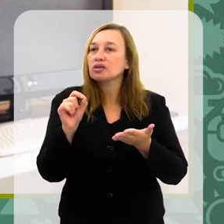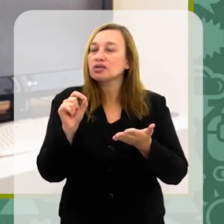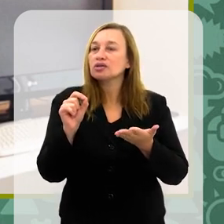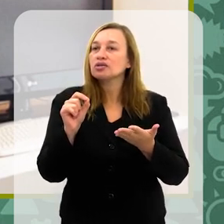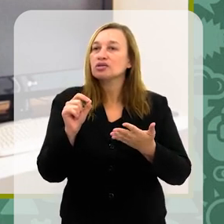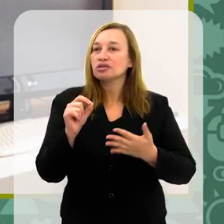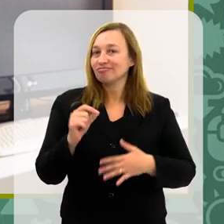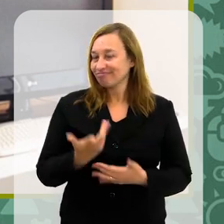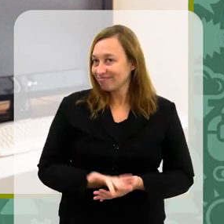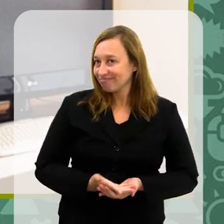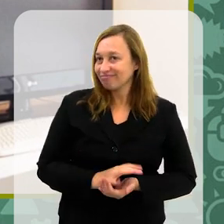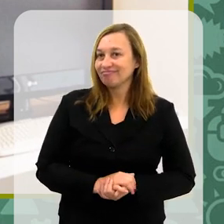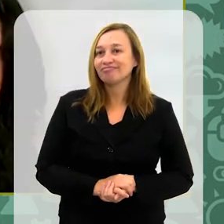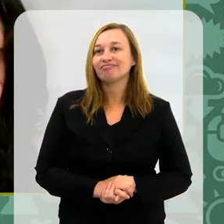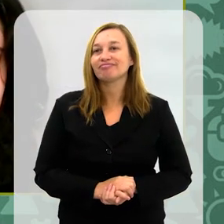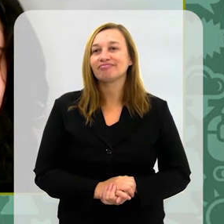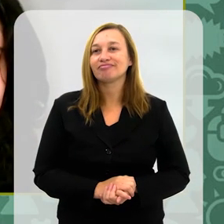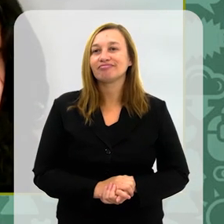qual o seu público?